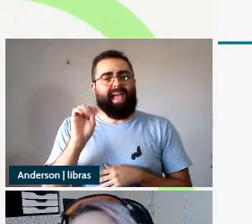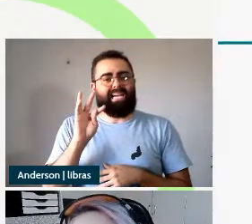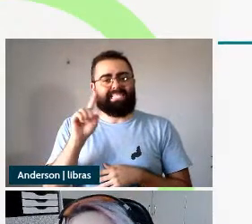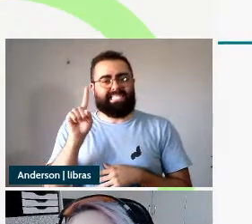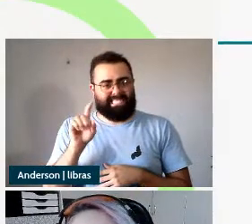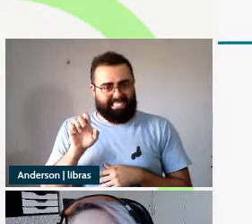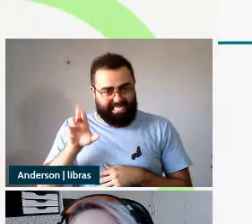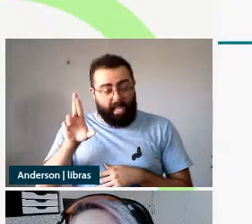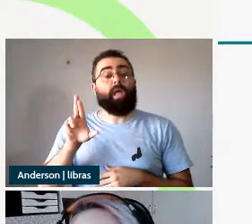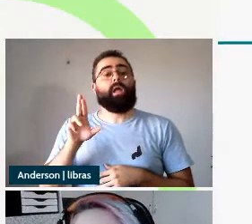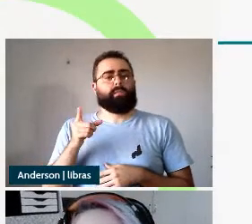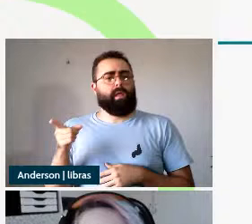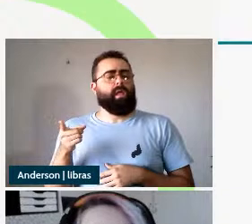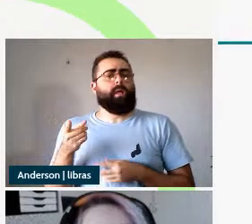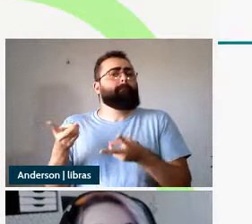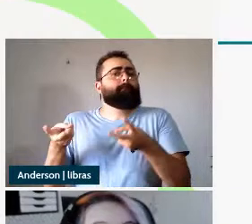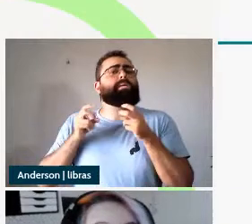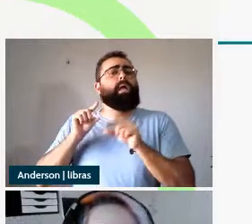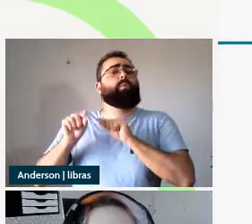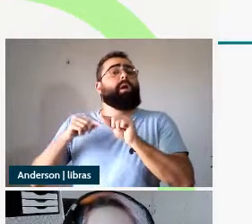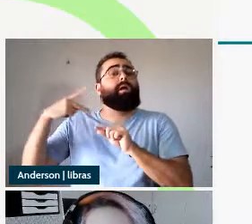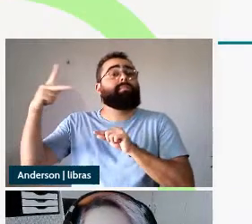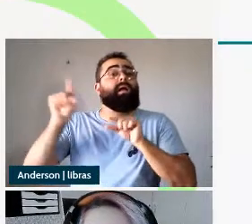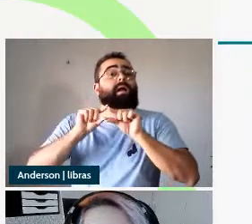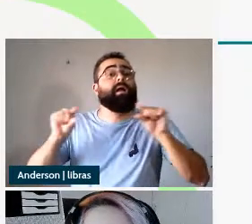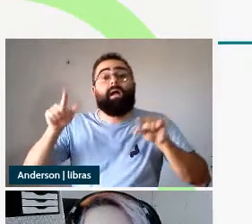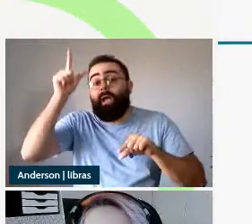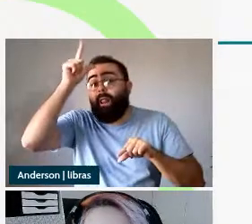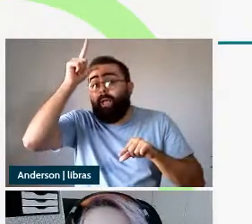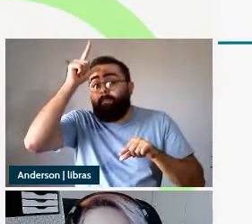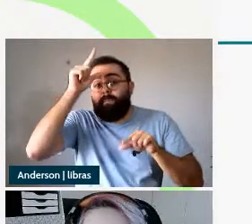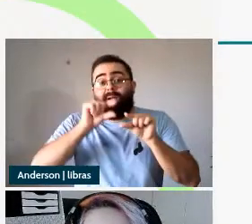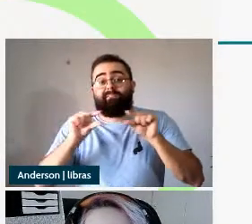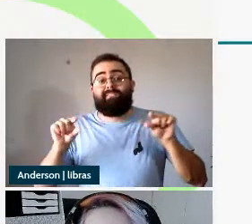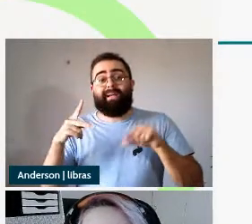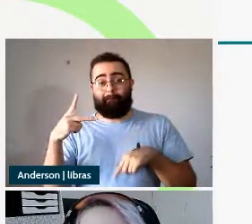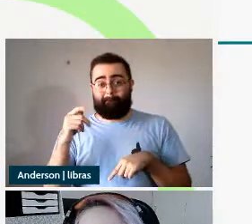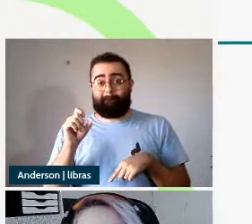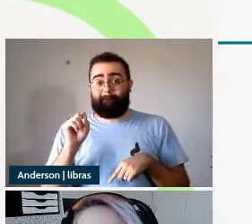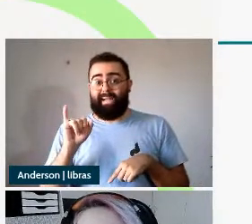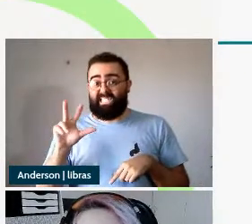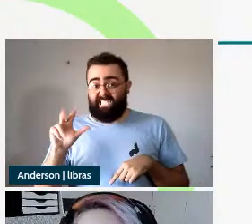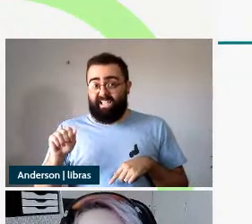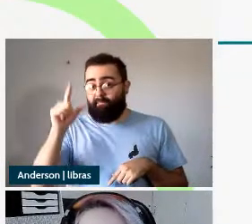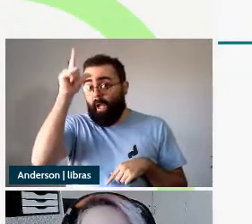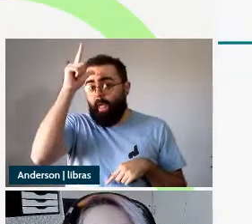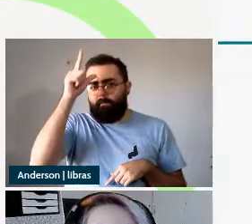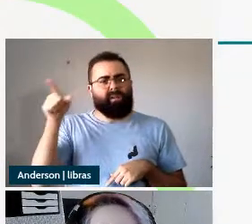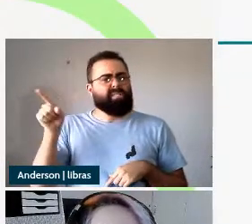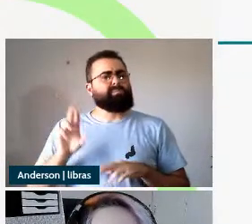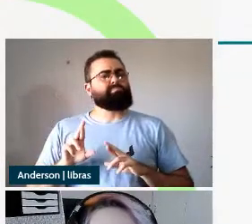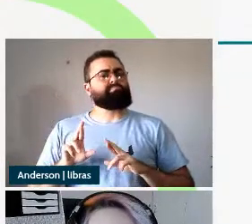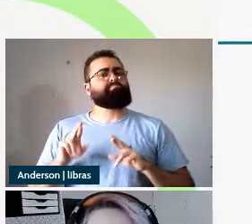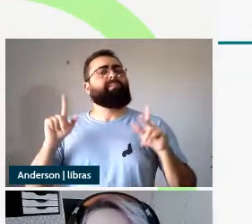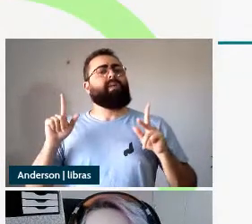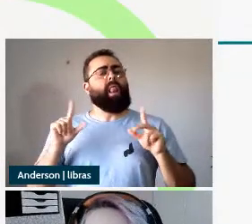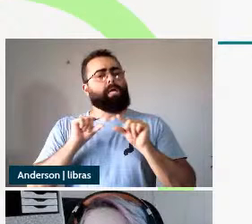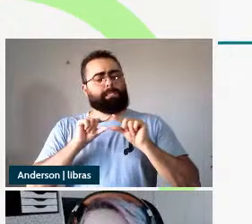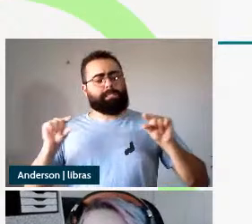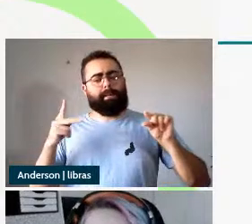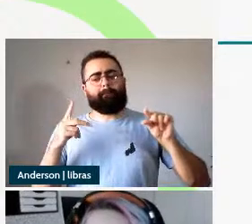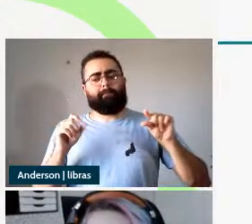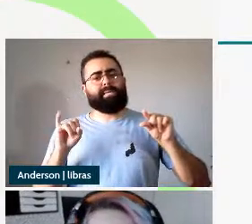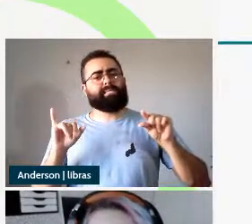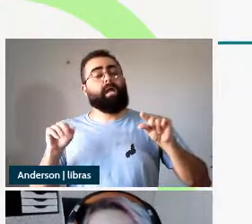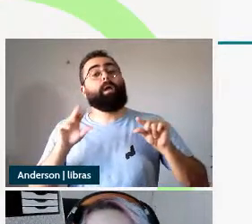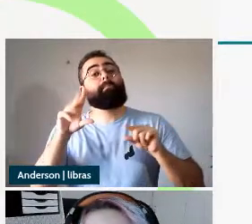as passivas no alemão as passivas adjetivas no alemão elas têm um comportamento diferente quando há uma anexação